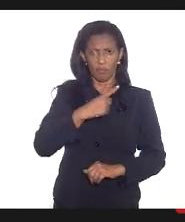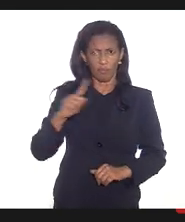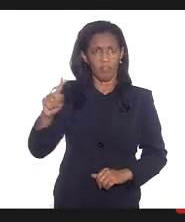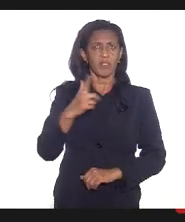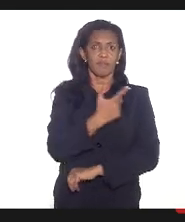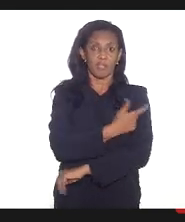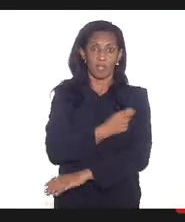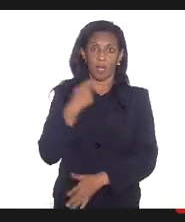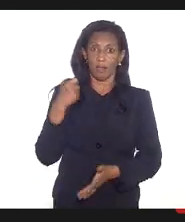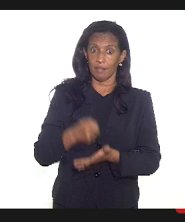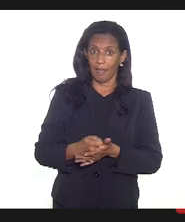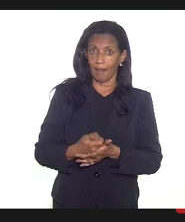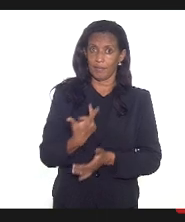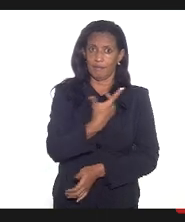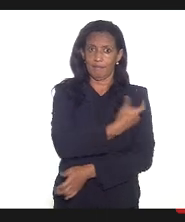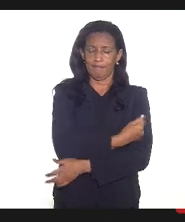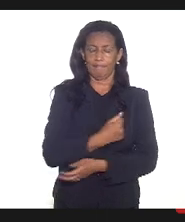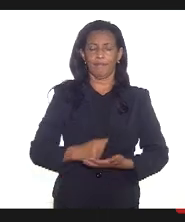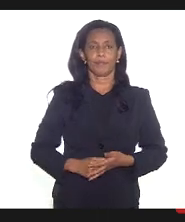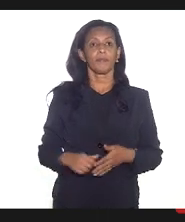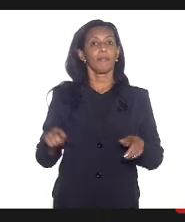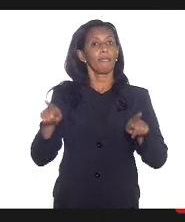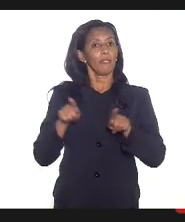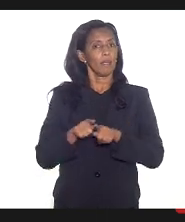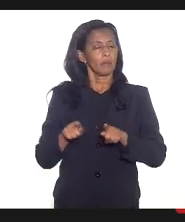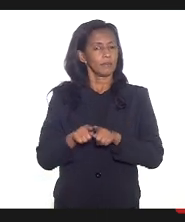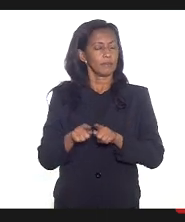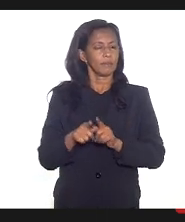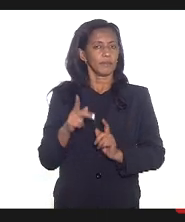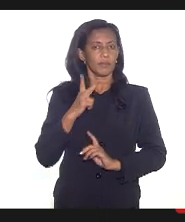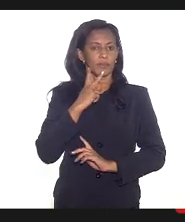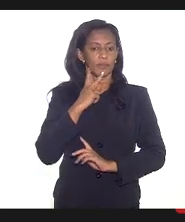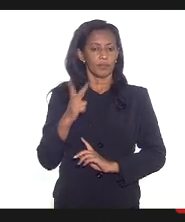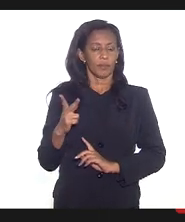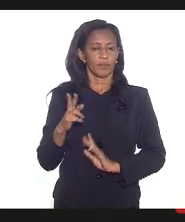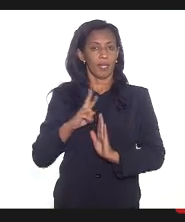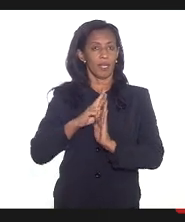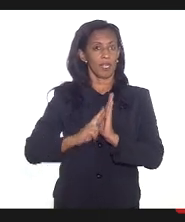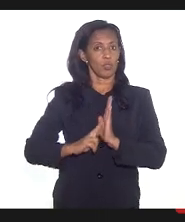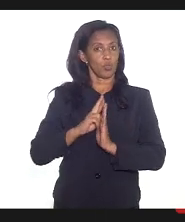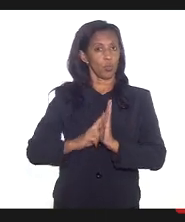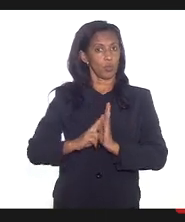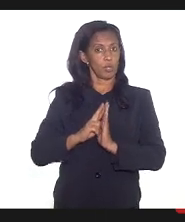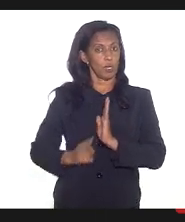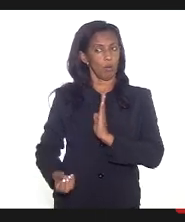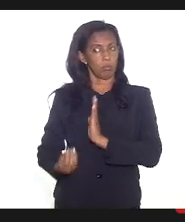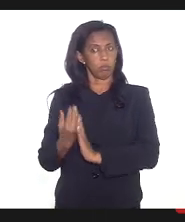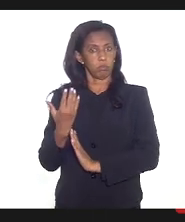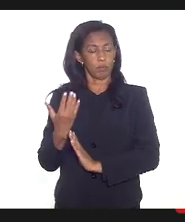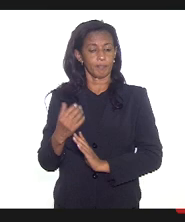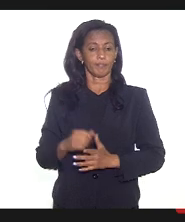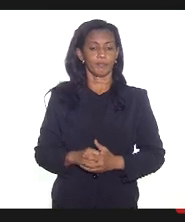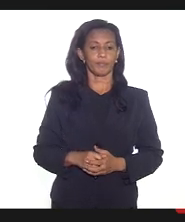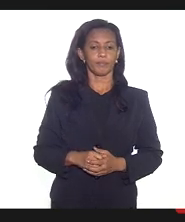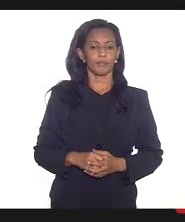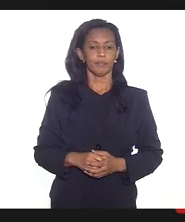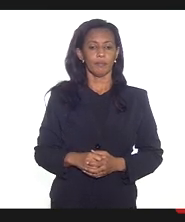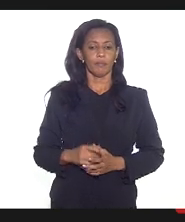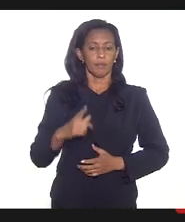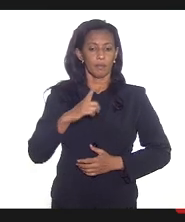se vacinar em relação a questão da resolução que saiu a resolução conjunta e